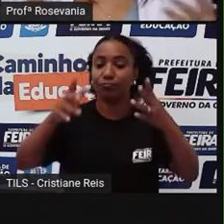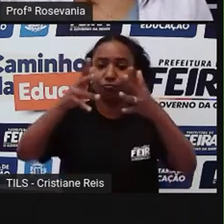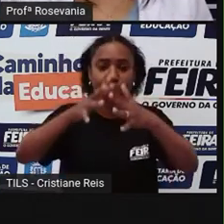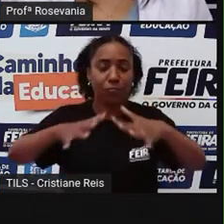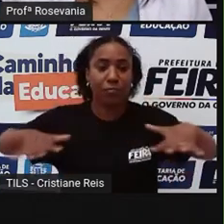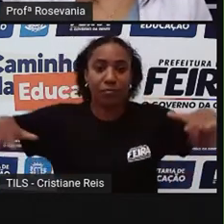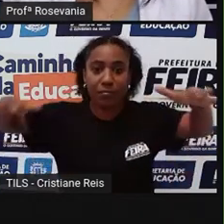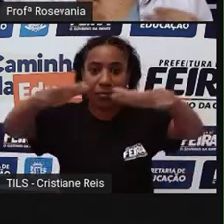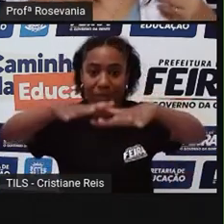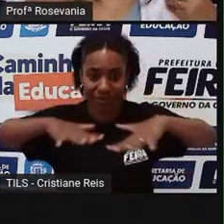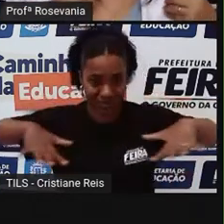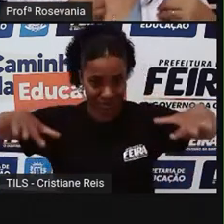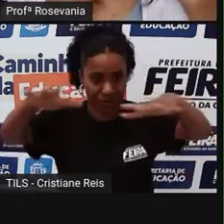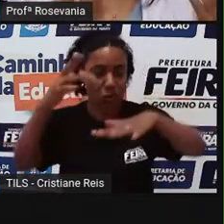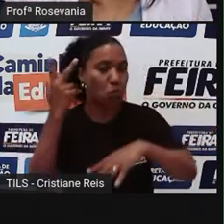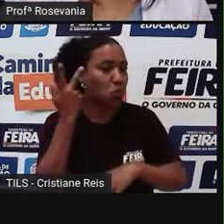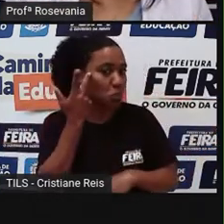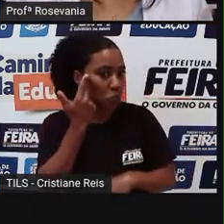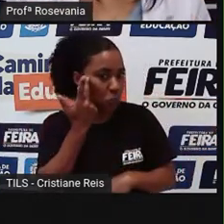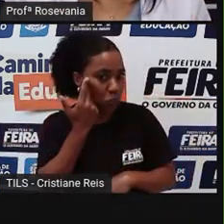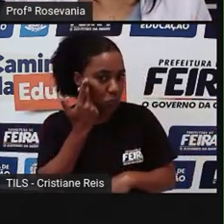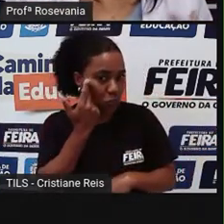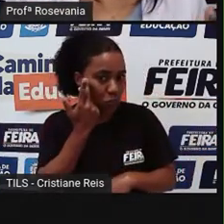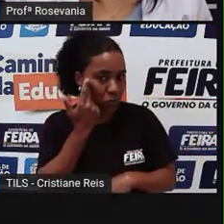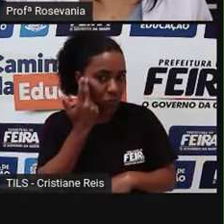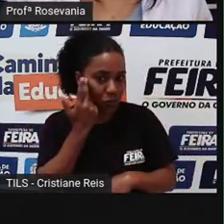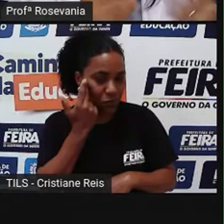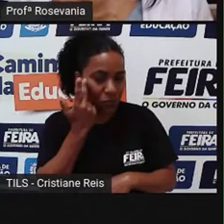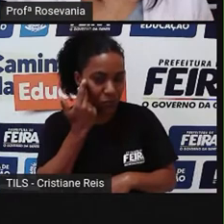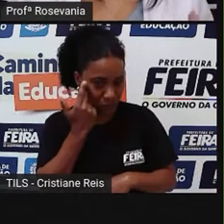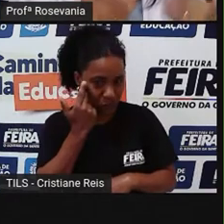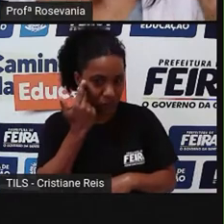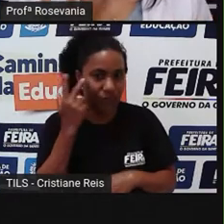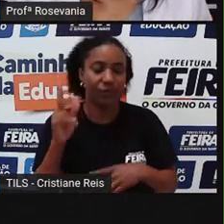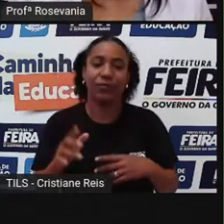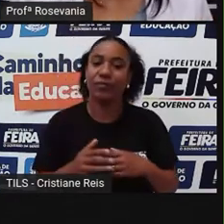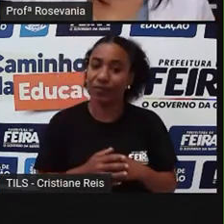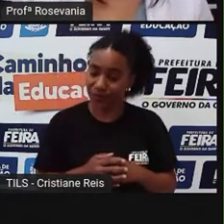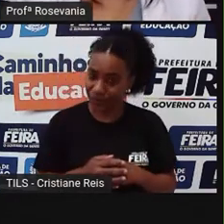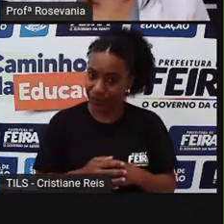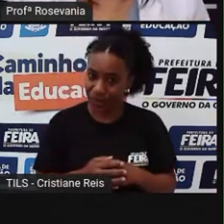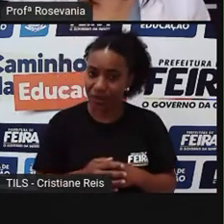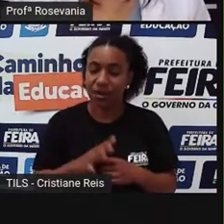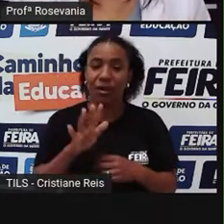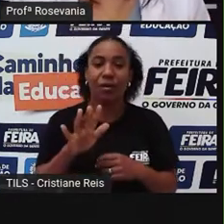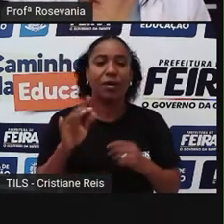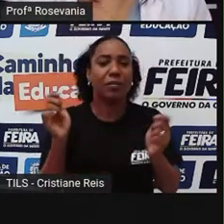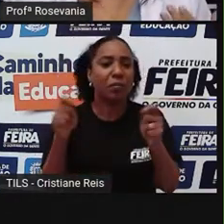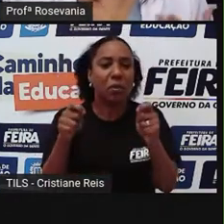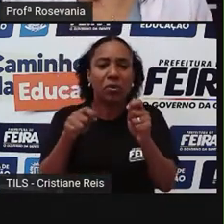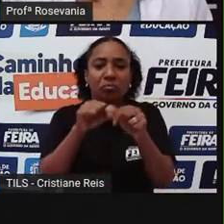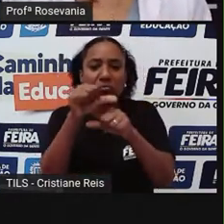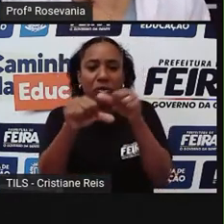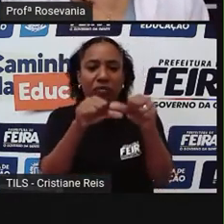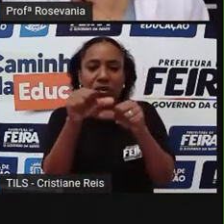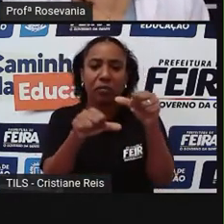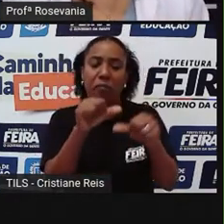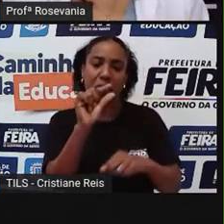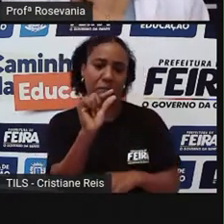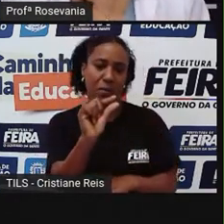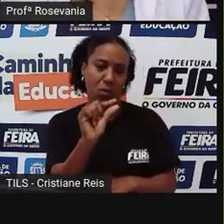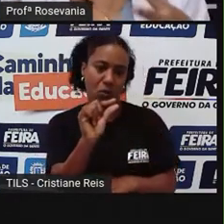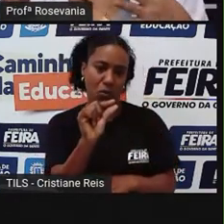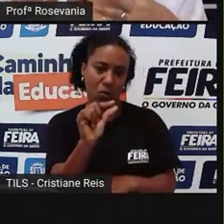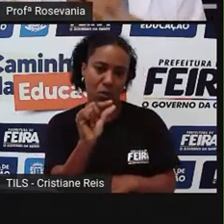que é aquela que não foi modificada ou foi pouco modificada pelo homem. E existe a